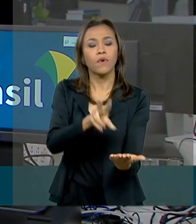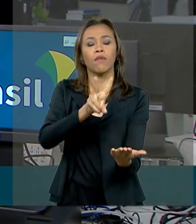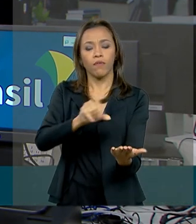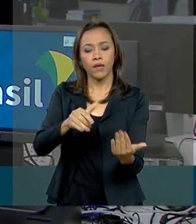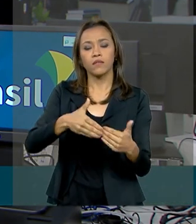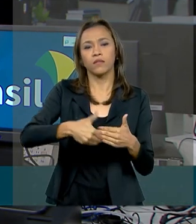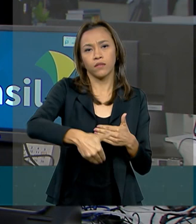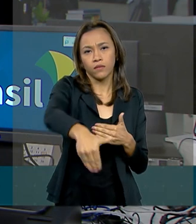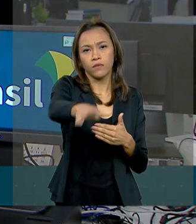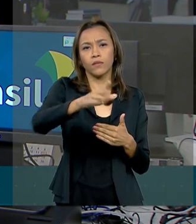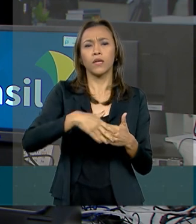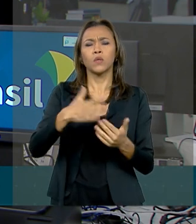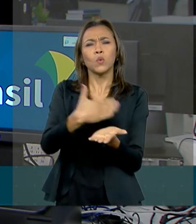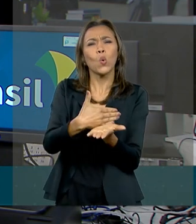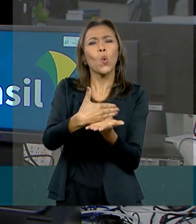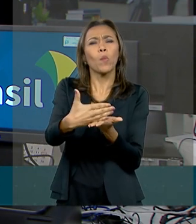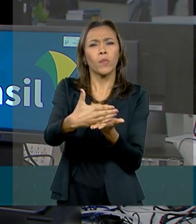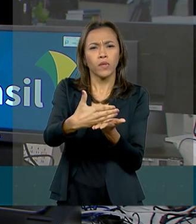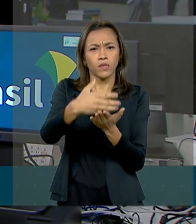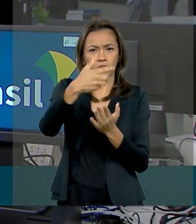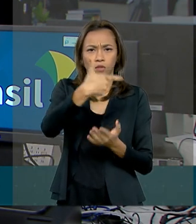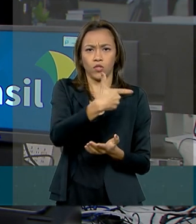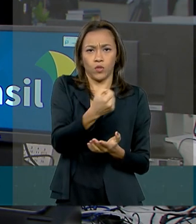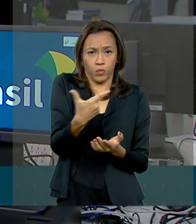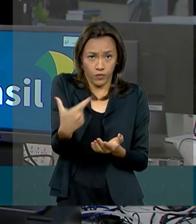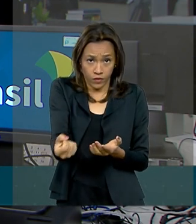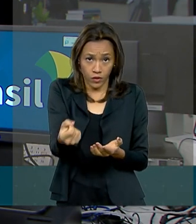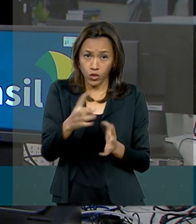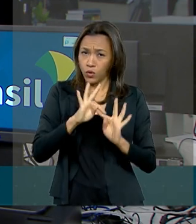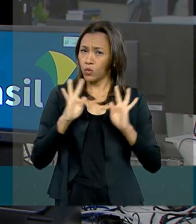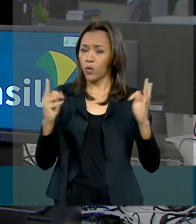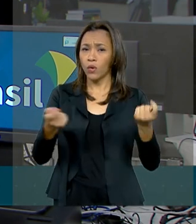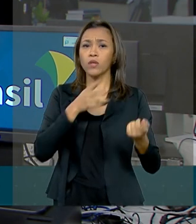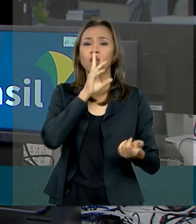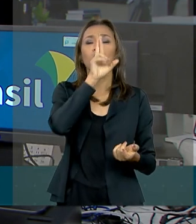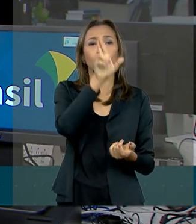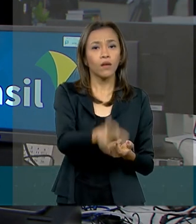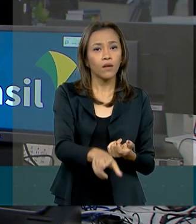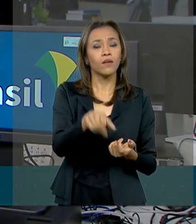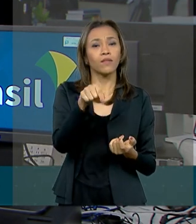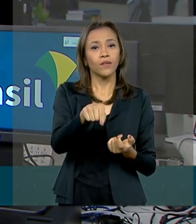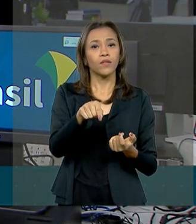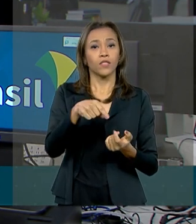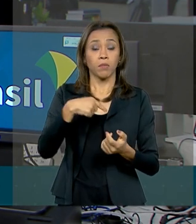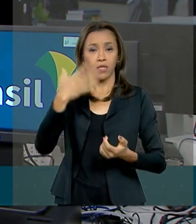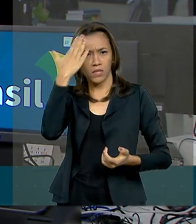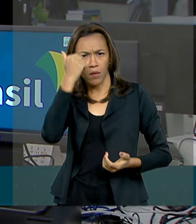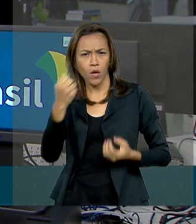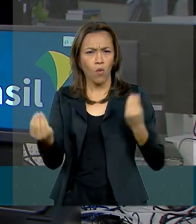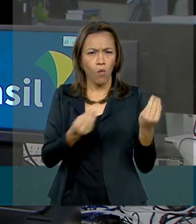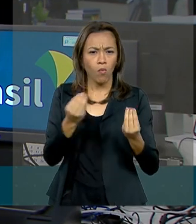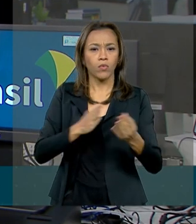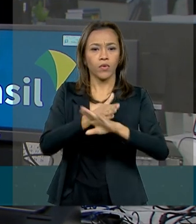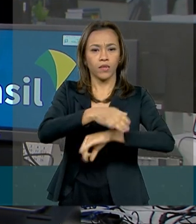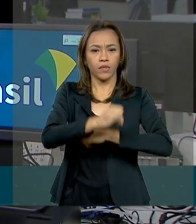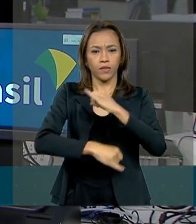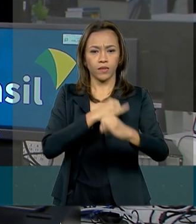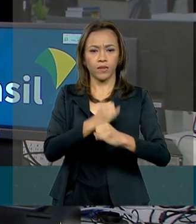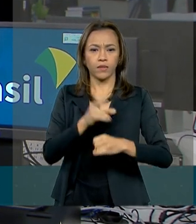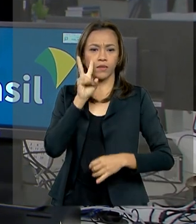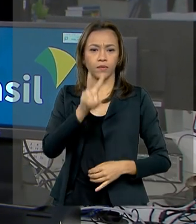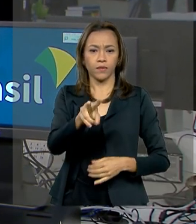de 2020. Todos os detalhes do Exame Nacional de Desempenho dos Estudantes estão em inep.gov